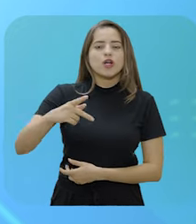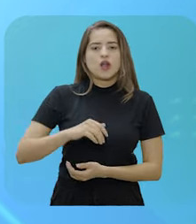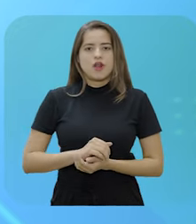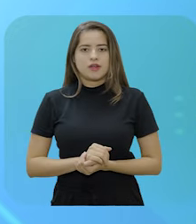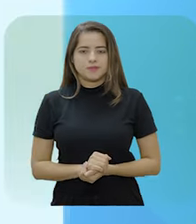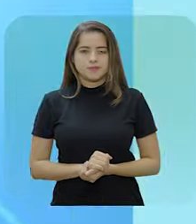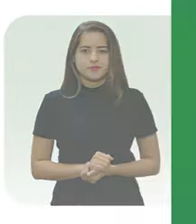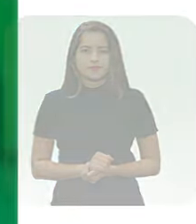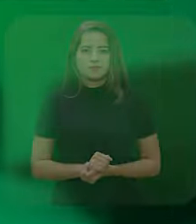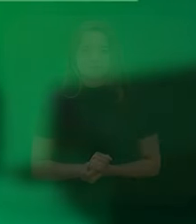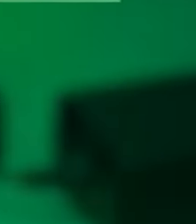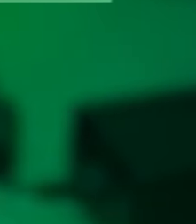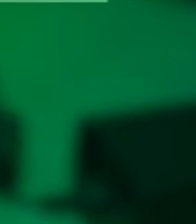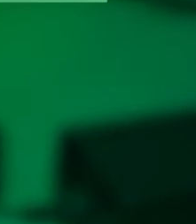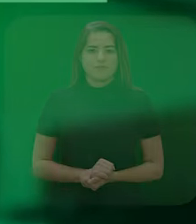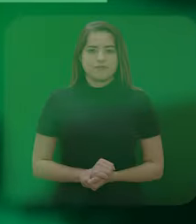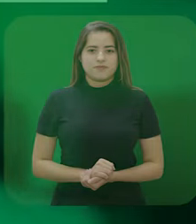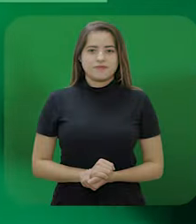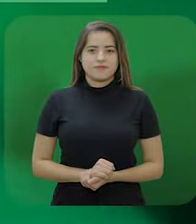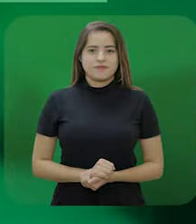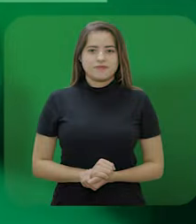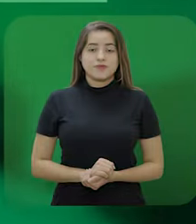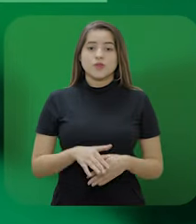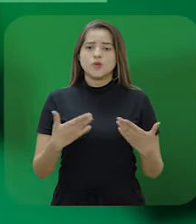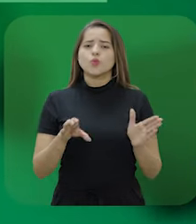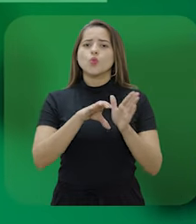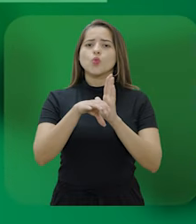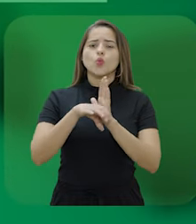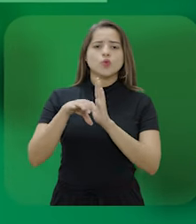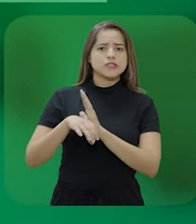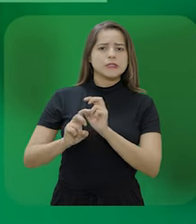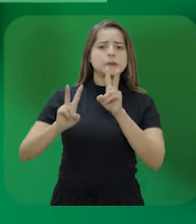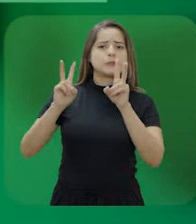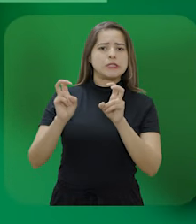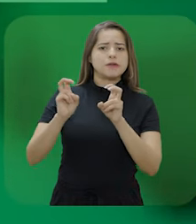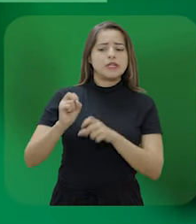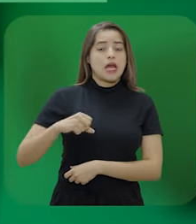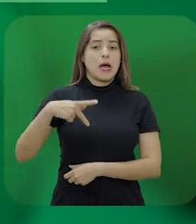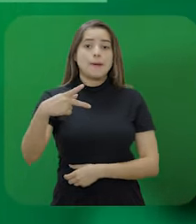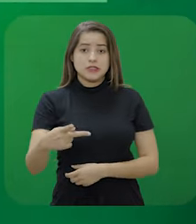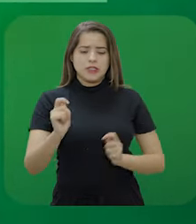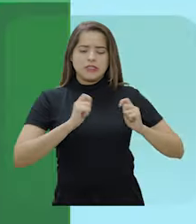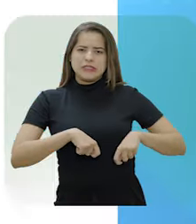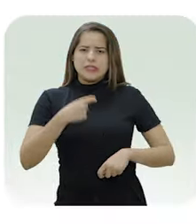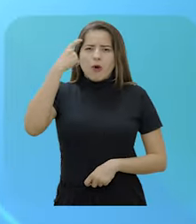aposentadoria. Como podemos definir a aposentadoria por incapacidade permanente para o trabalho?